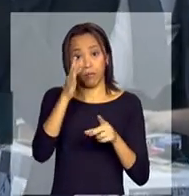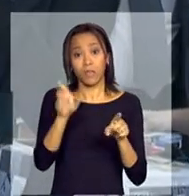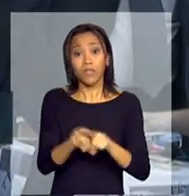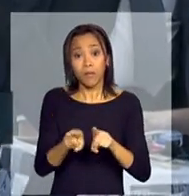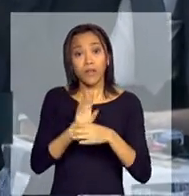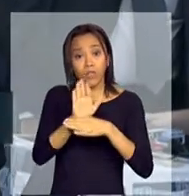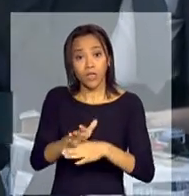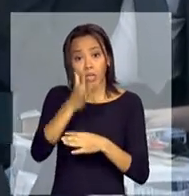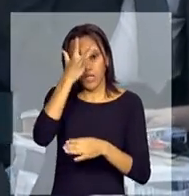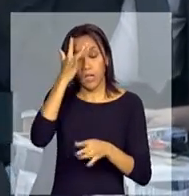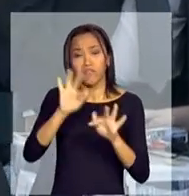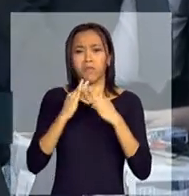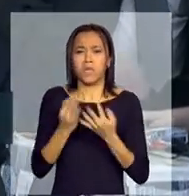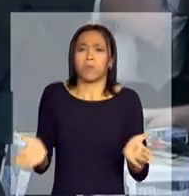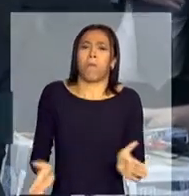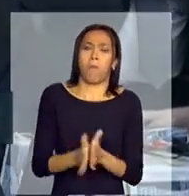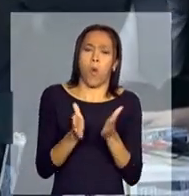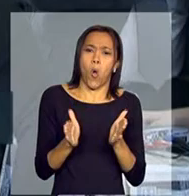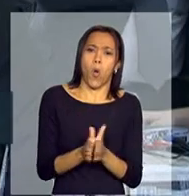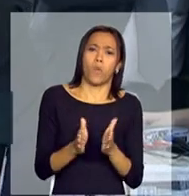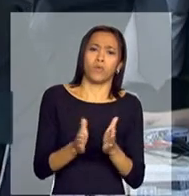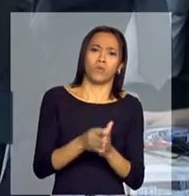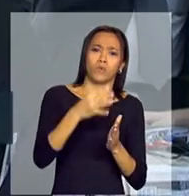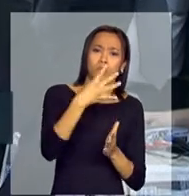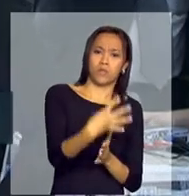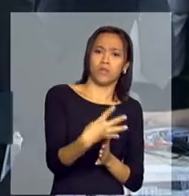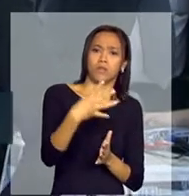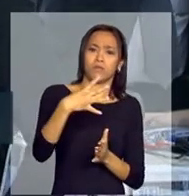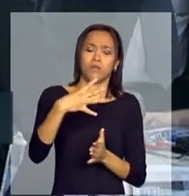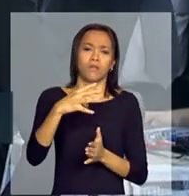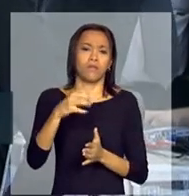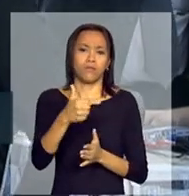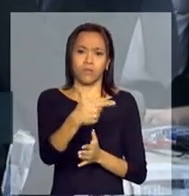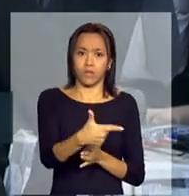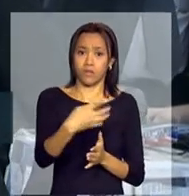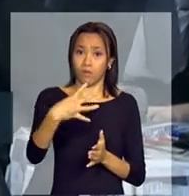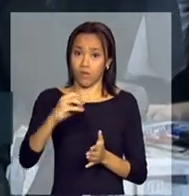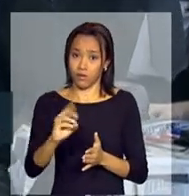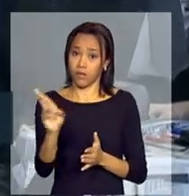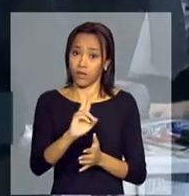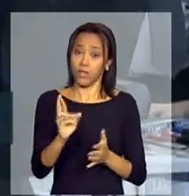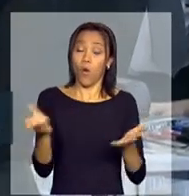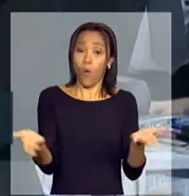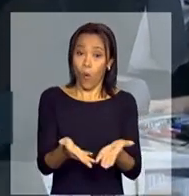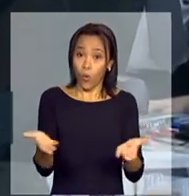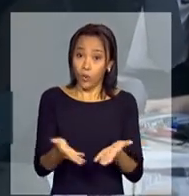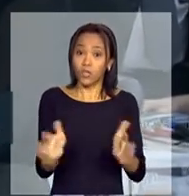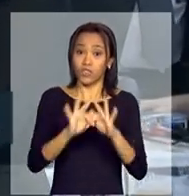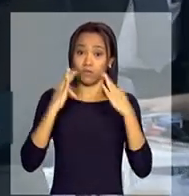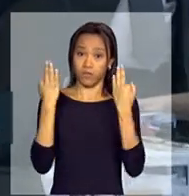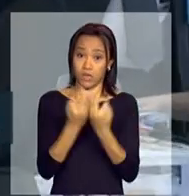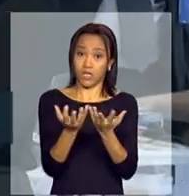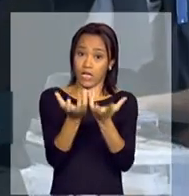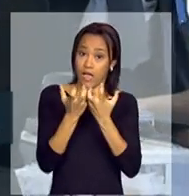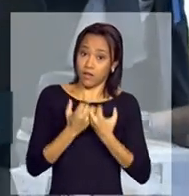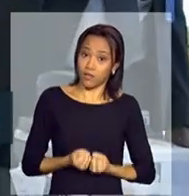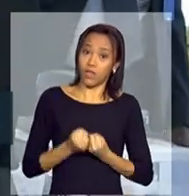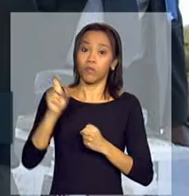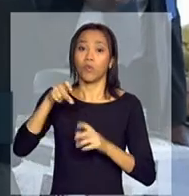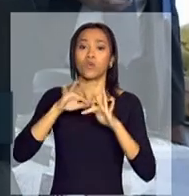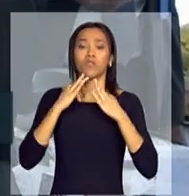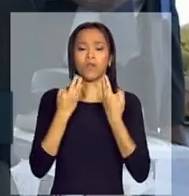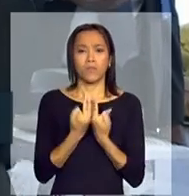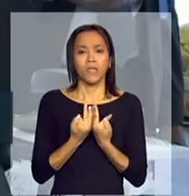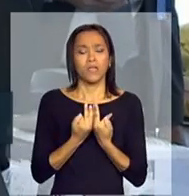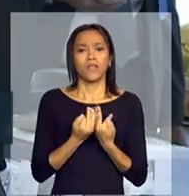pobres, R$ 240,00 per capita. Isso é o que hoje, em média, as famílias que recebem o Bolsa Família recebem de